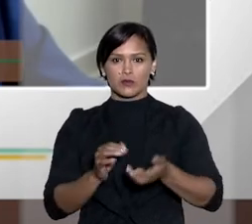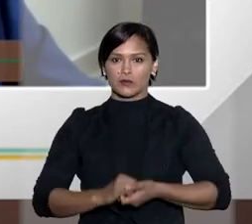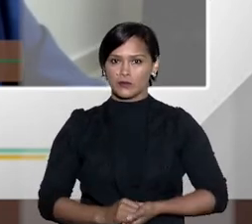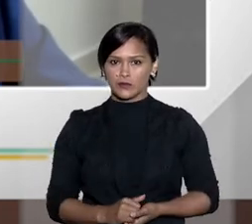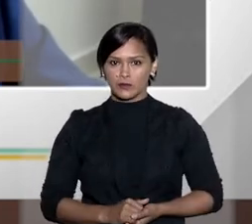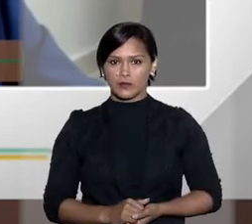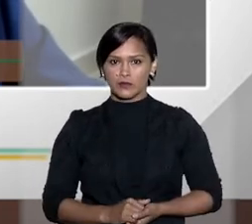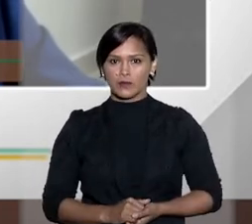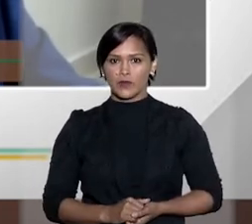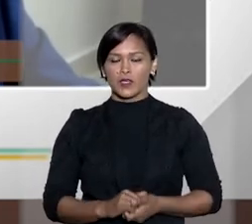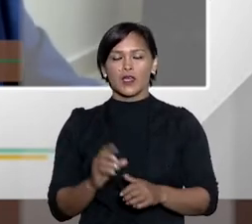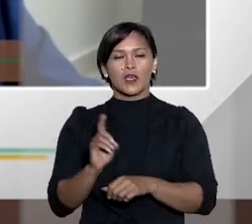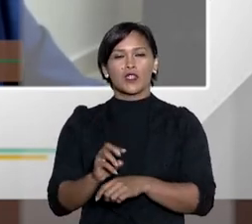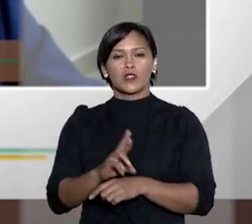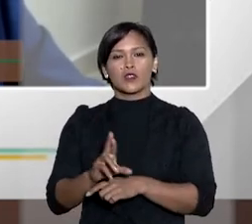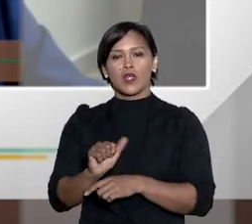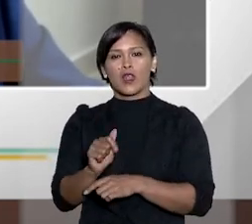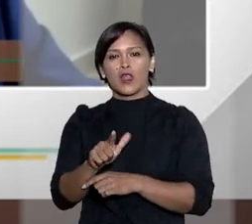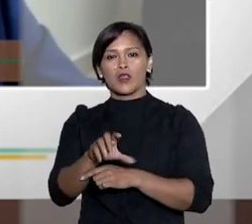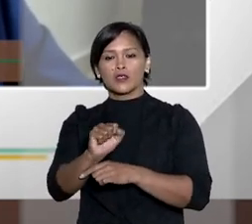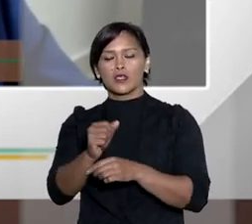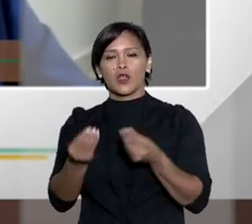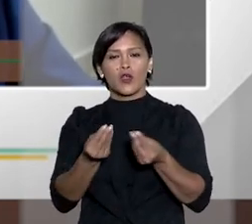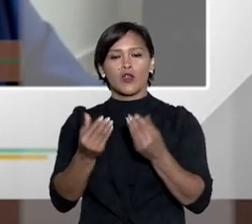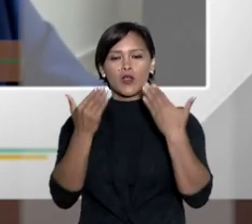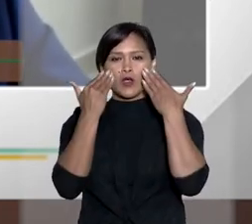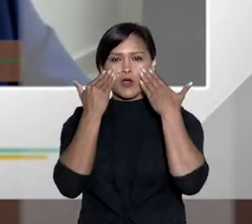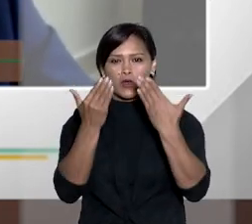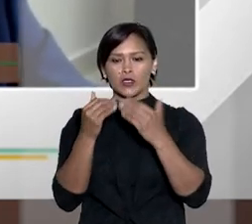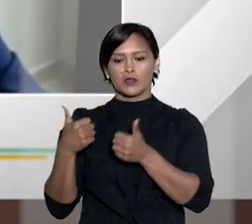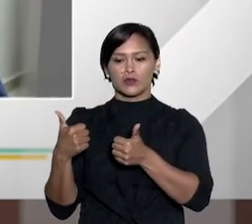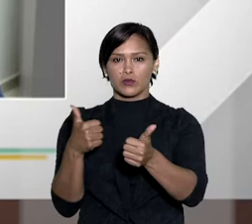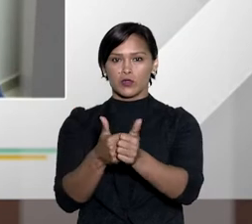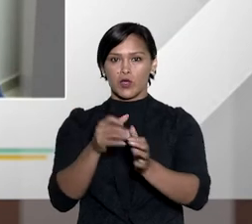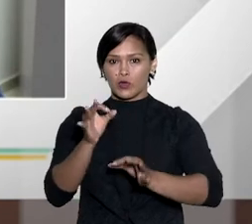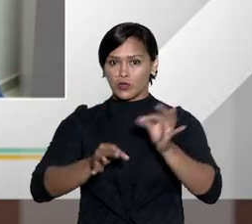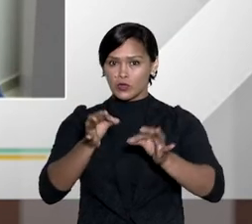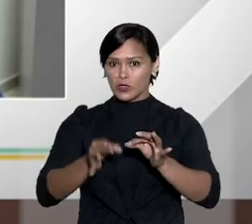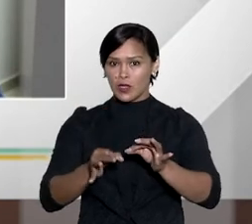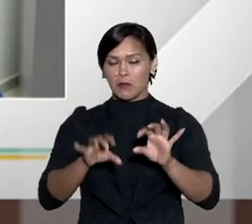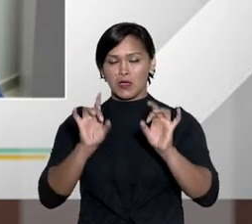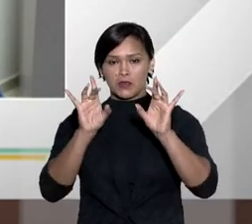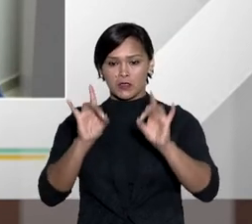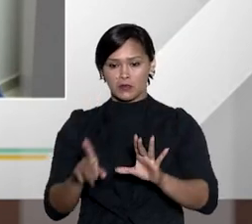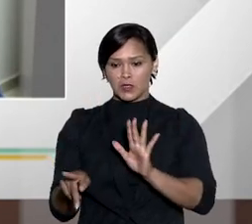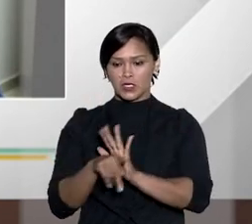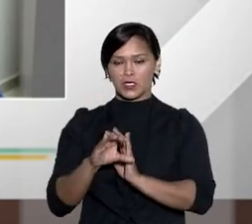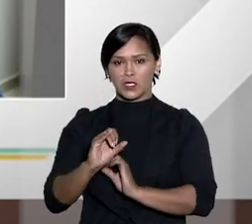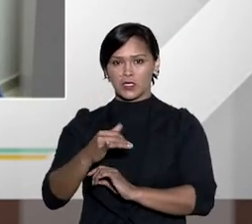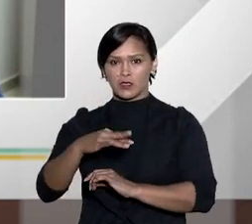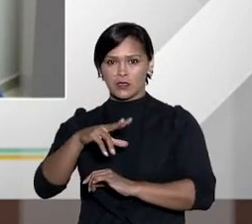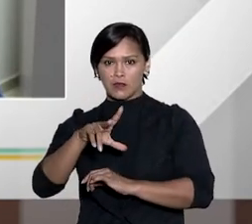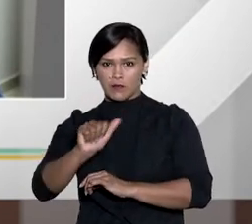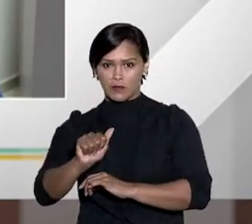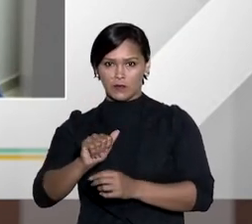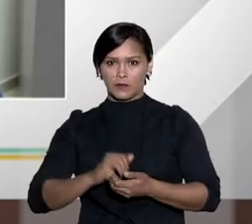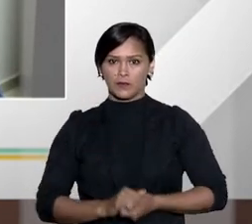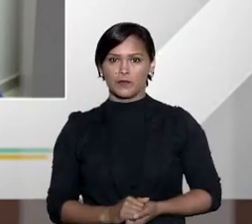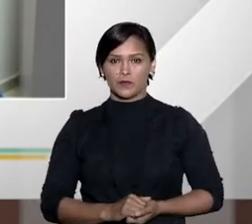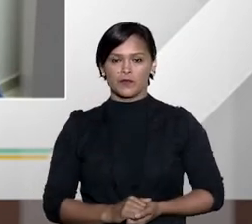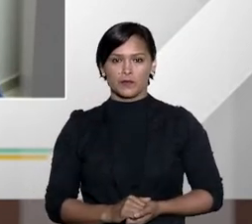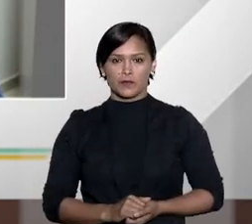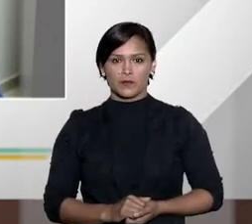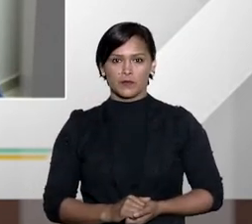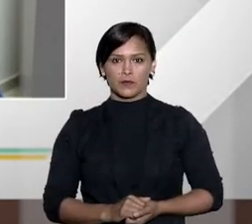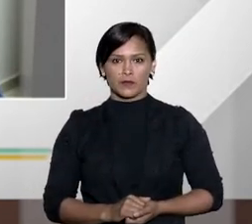especiais é assim que funciona o fluxo ok doutor Alexandre como é que funciona a audiência de instrução e